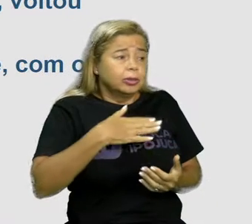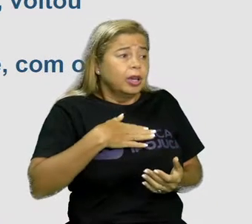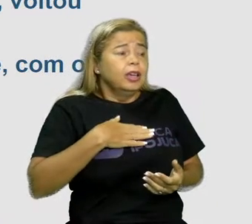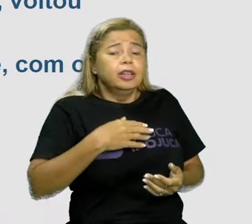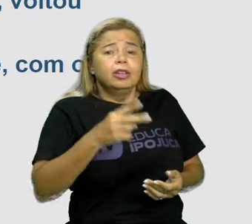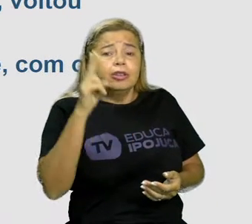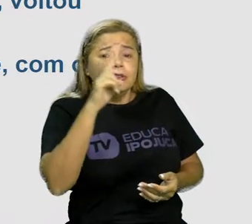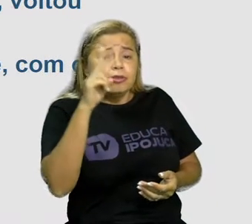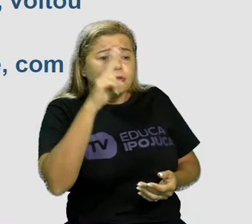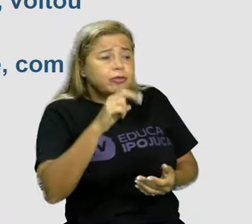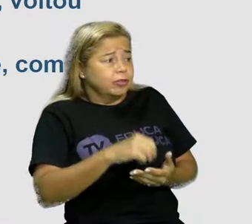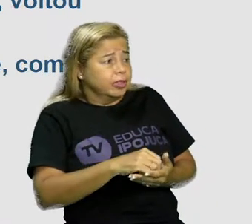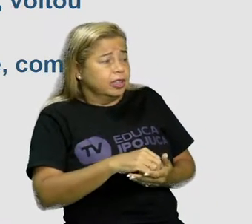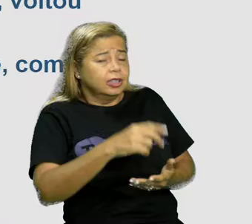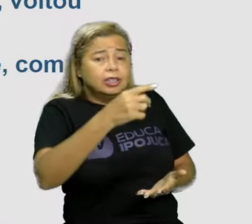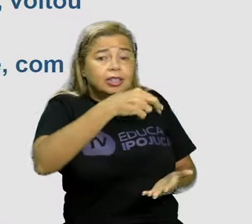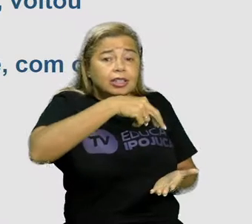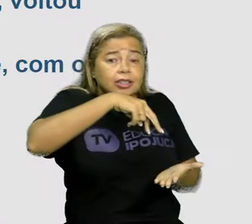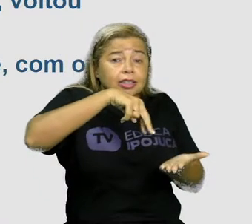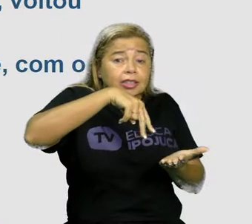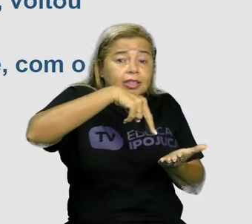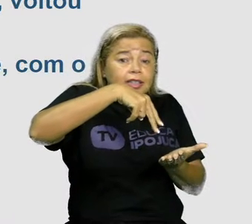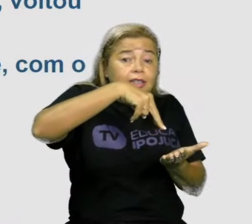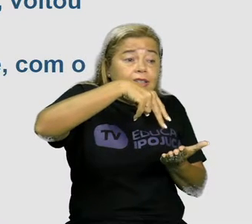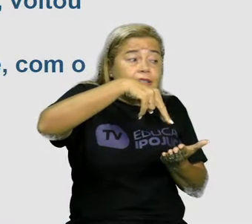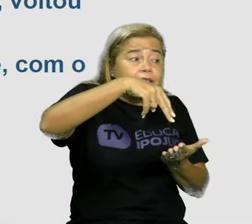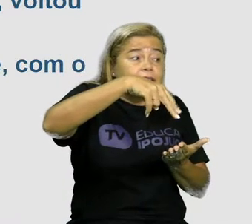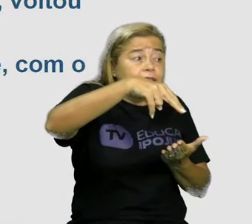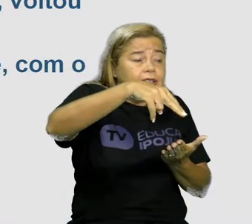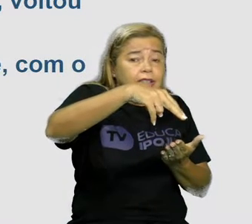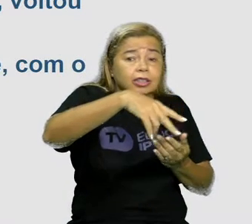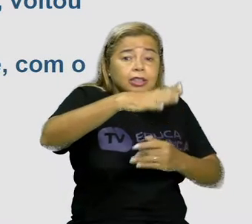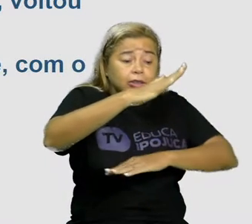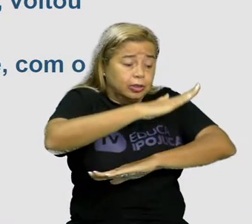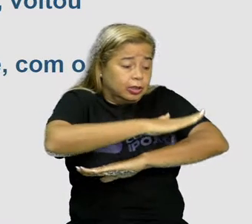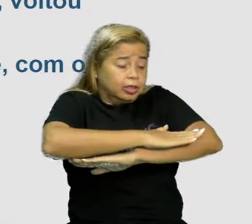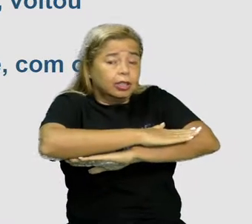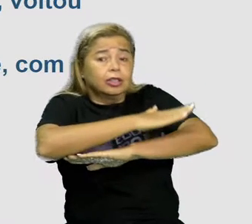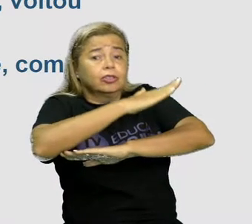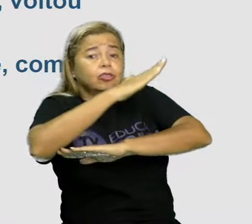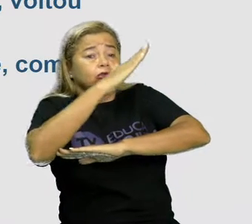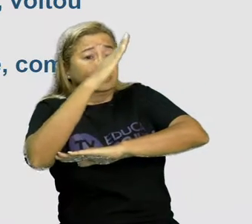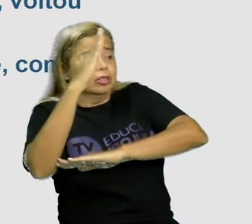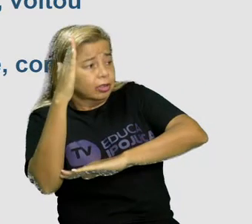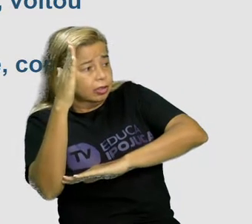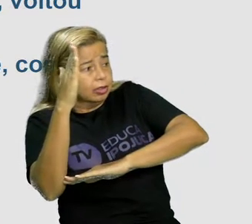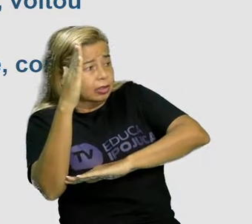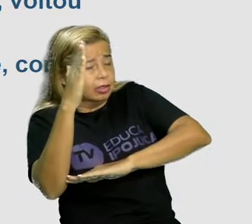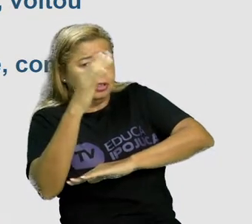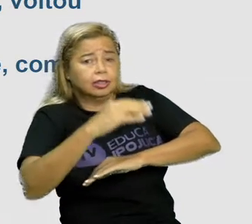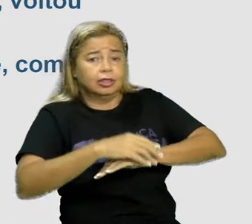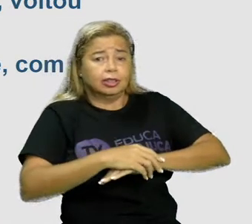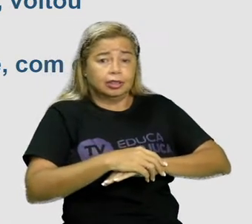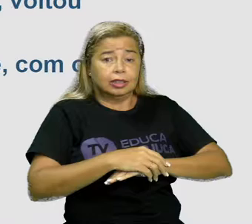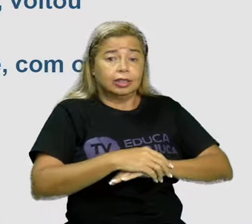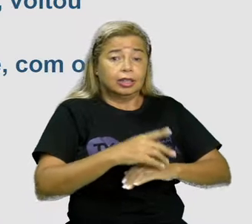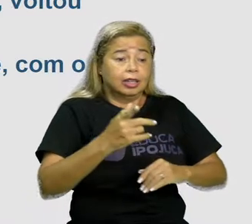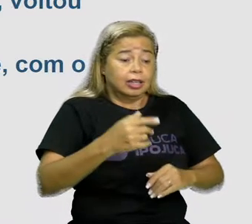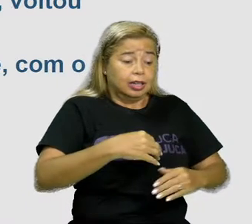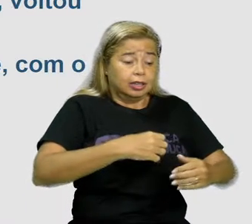Vem em frente da janela da cozinha.